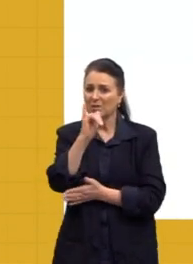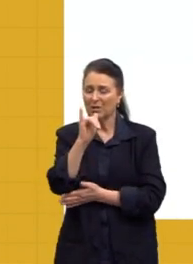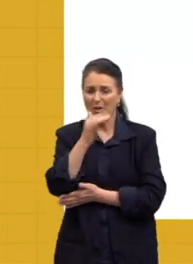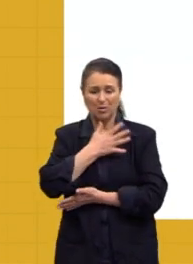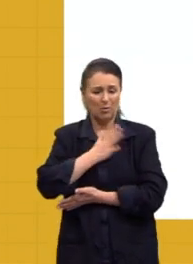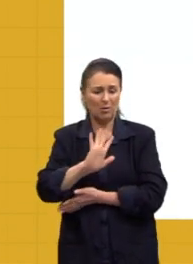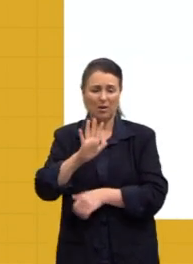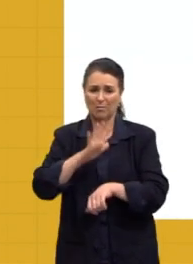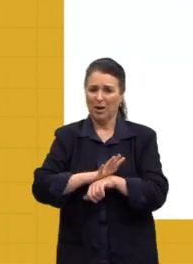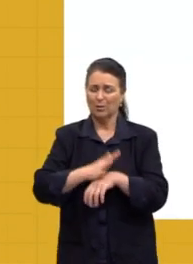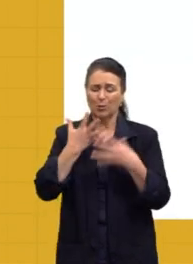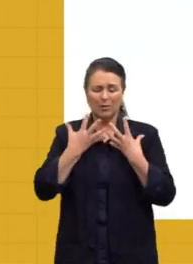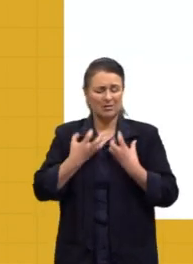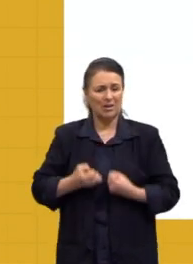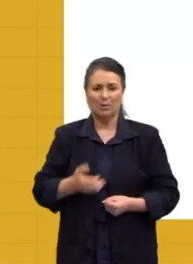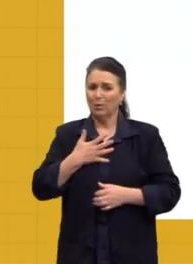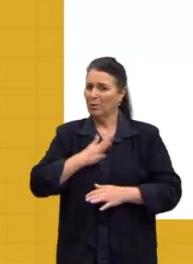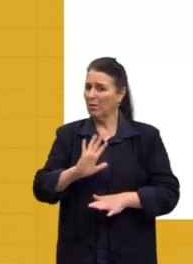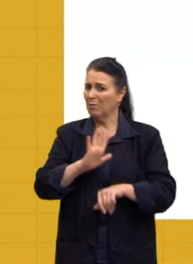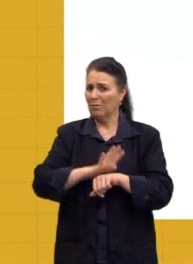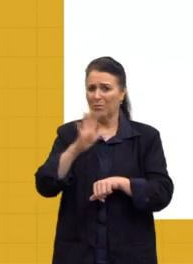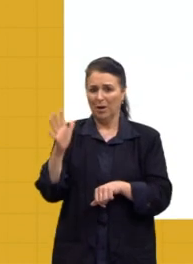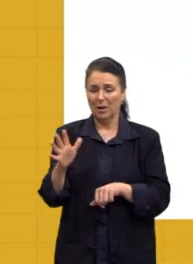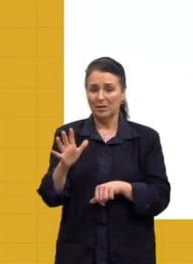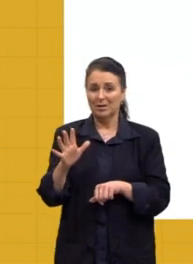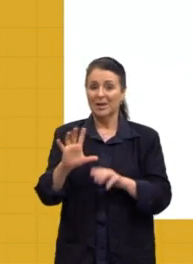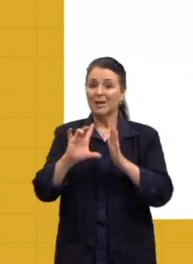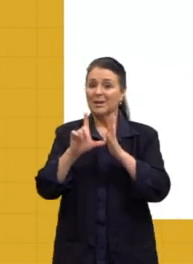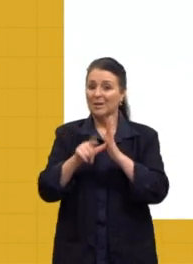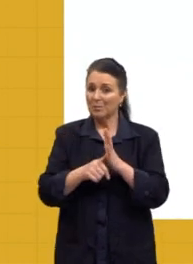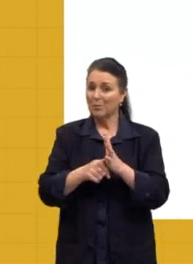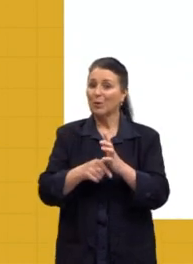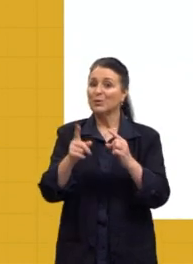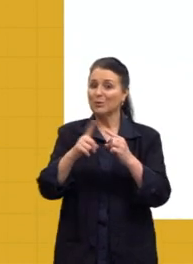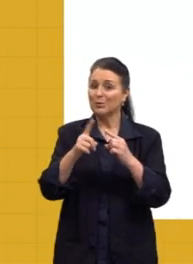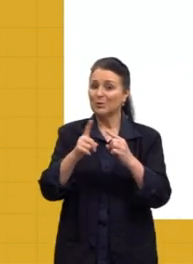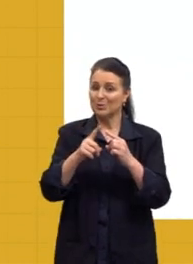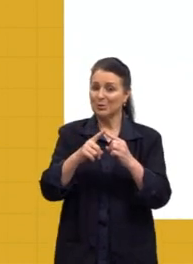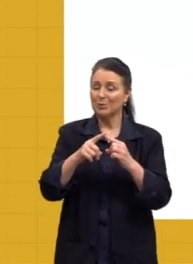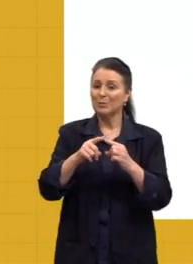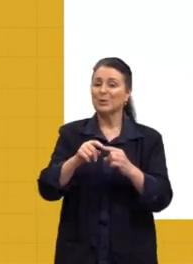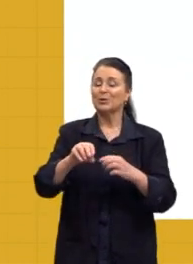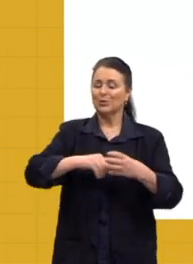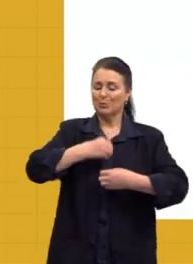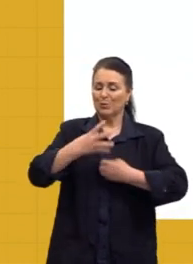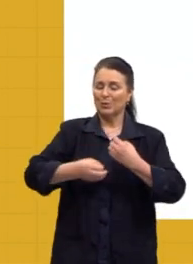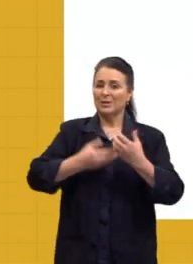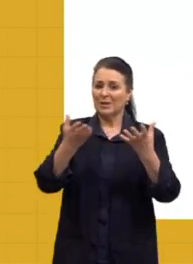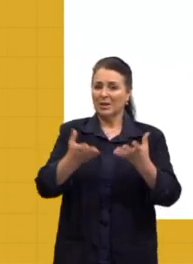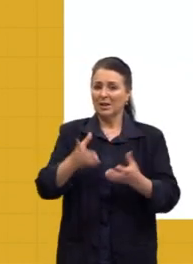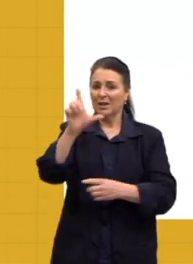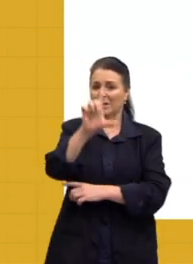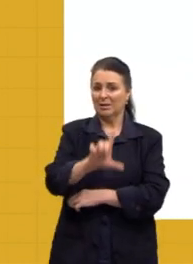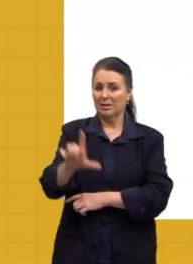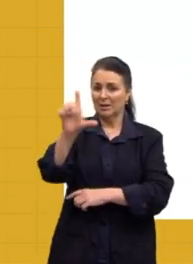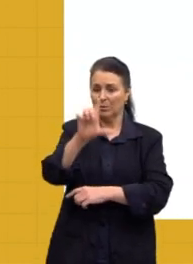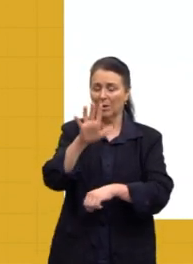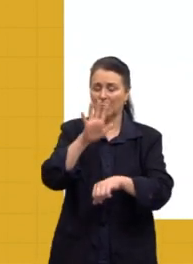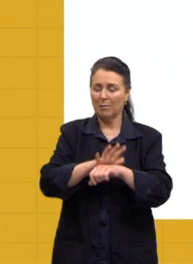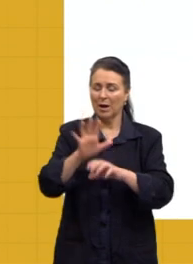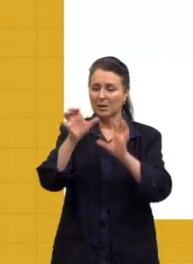daquilo que ele está farto. E depois ele diz o tipo de poesia que ele quer, uma literatura mais liberta.